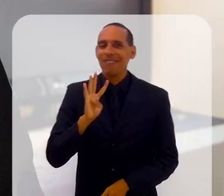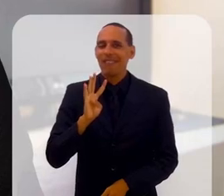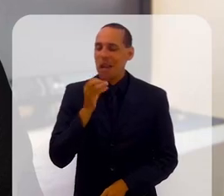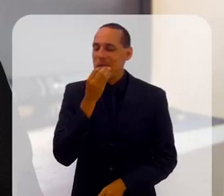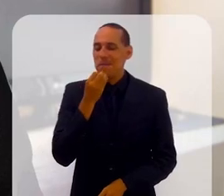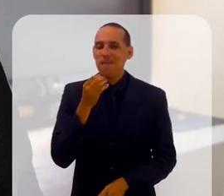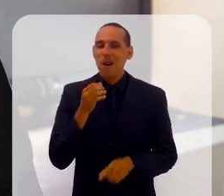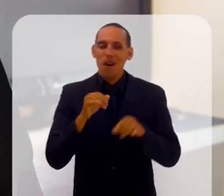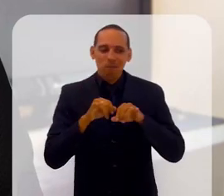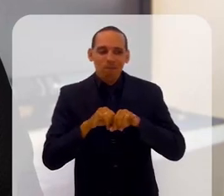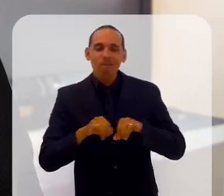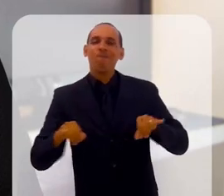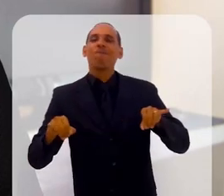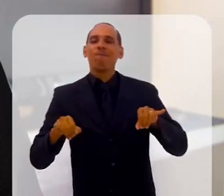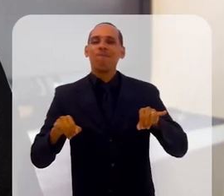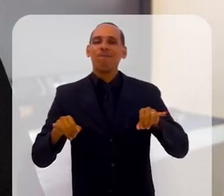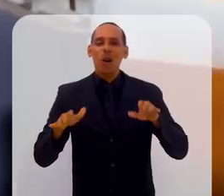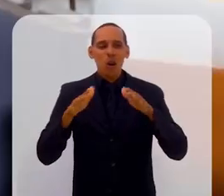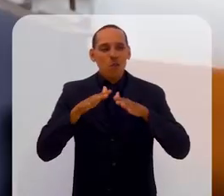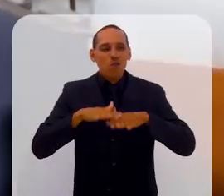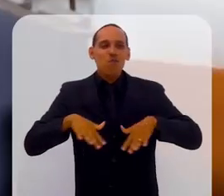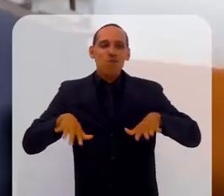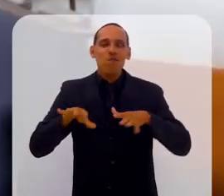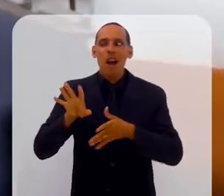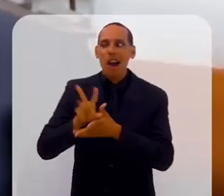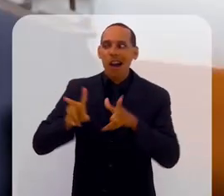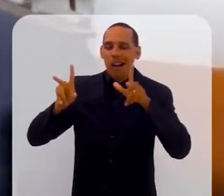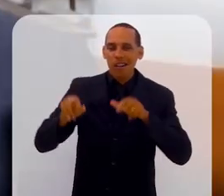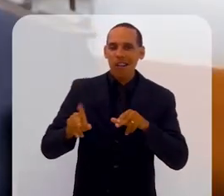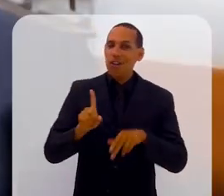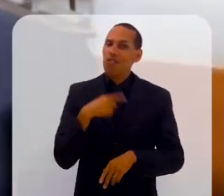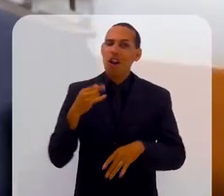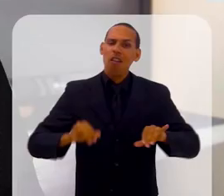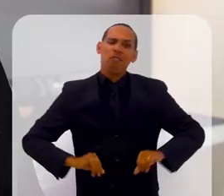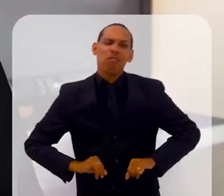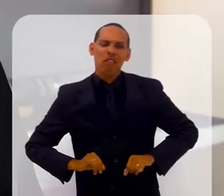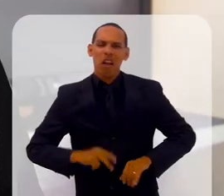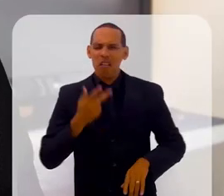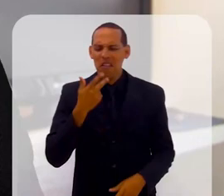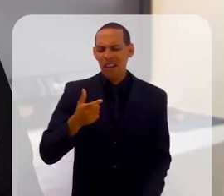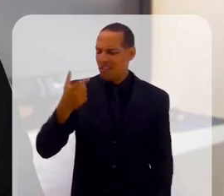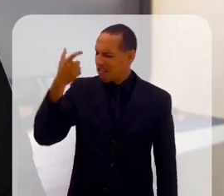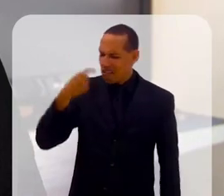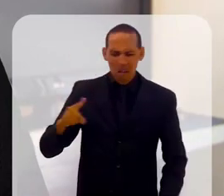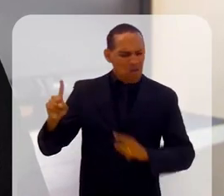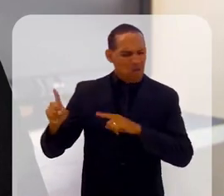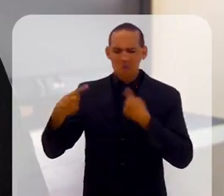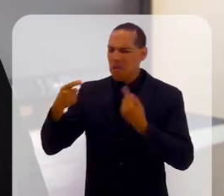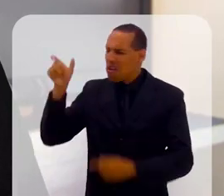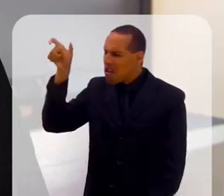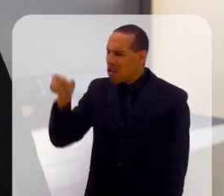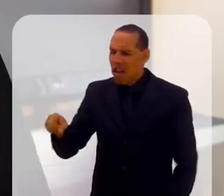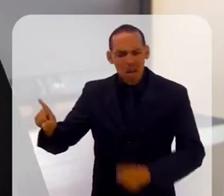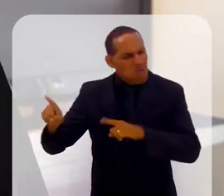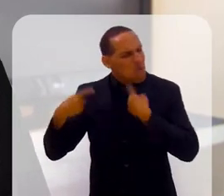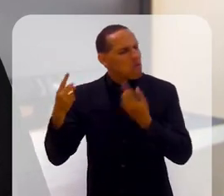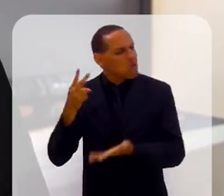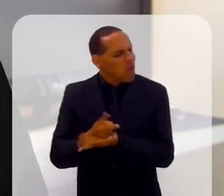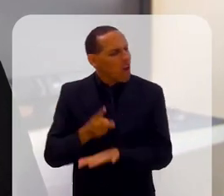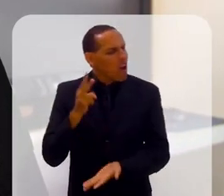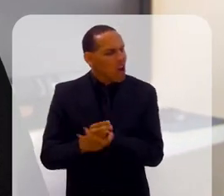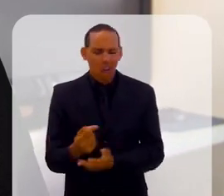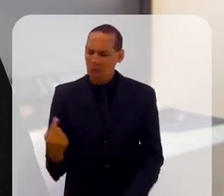bacana de deixar aqui também para a galera. Às vezes a gente sofre alguma coisa e fala assim, Pô, por que fulano ou